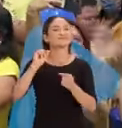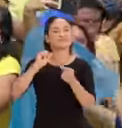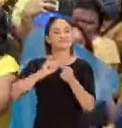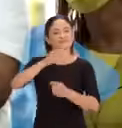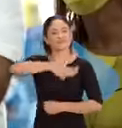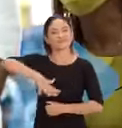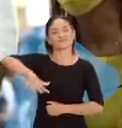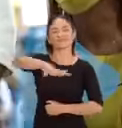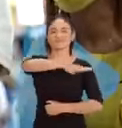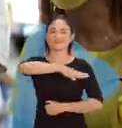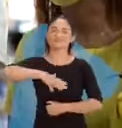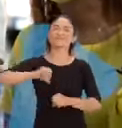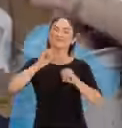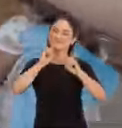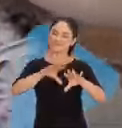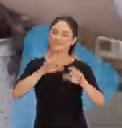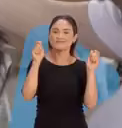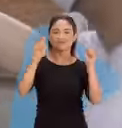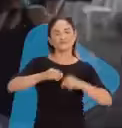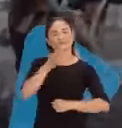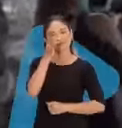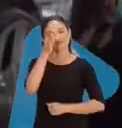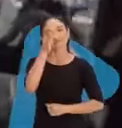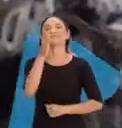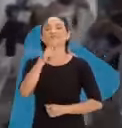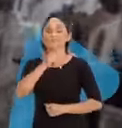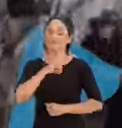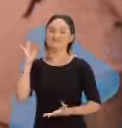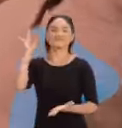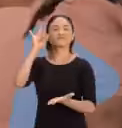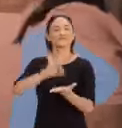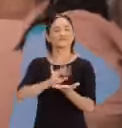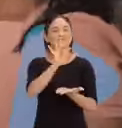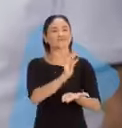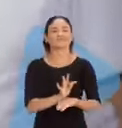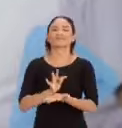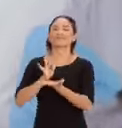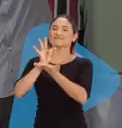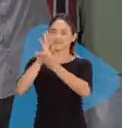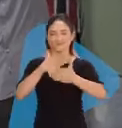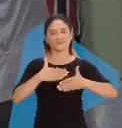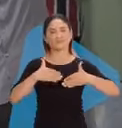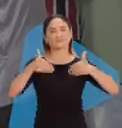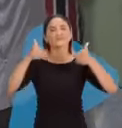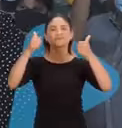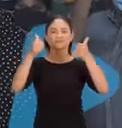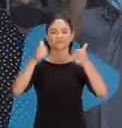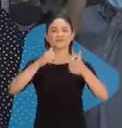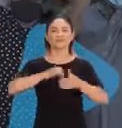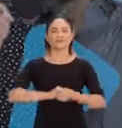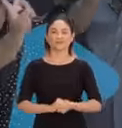pela educação, traz o futuro nas mãos, uma Teresina maior.